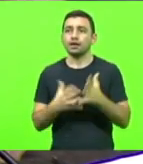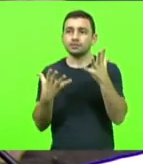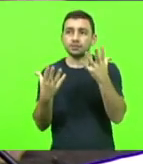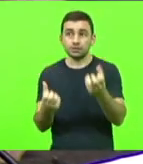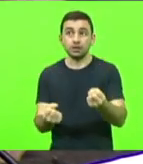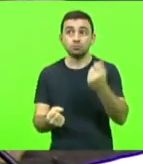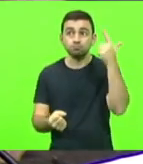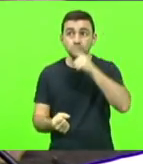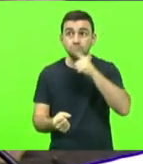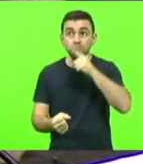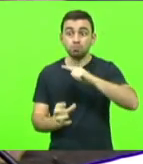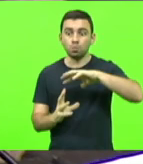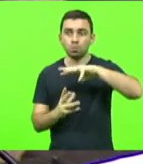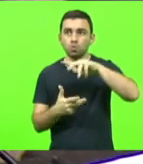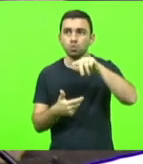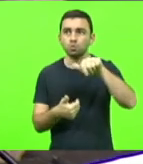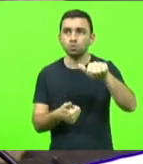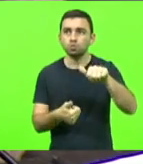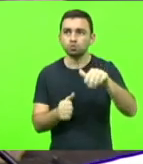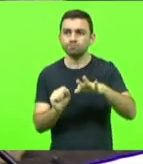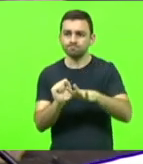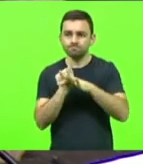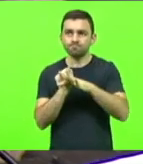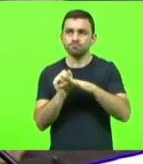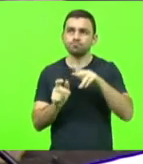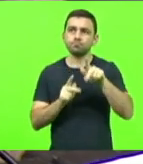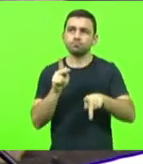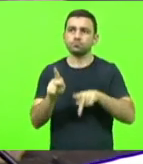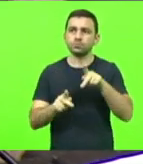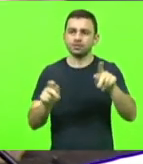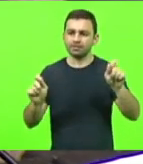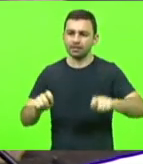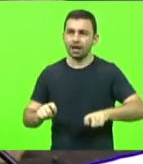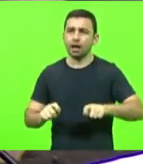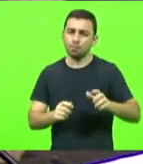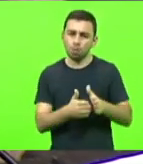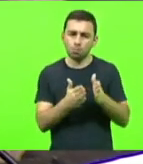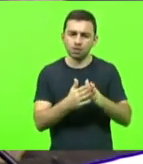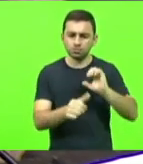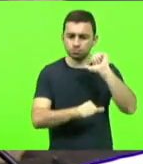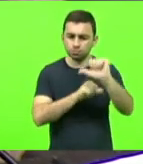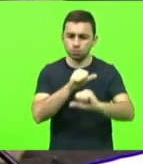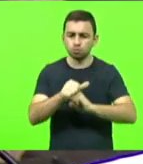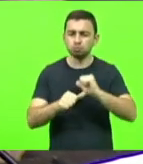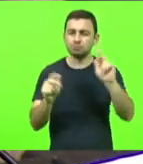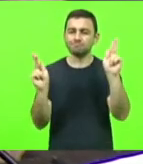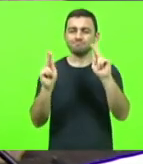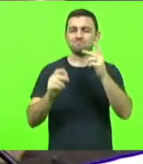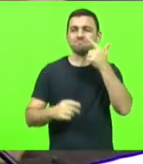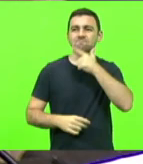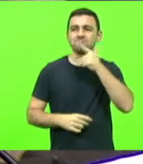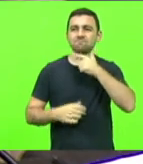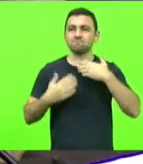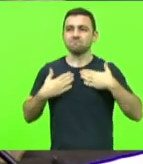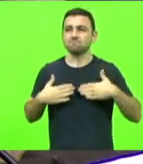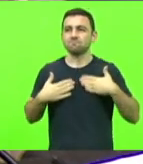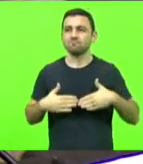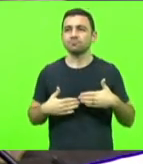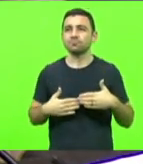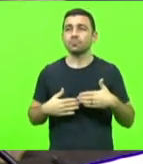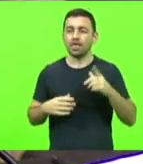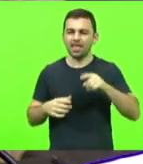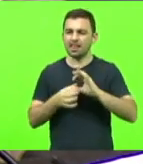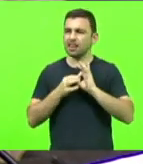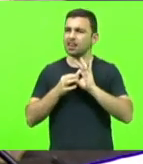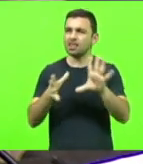no mundo inteiro que garantiu que as populações saíssem da pobreza e alcançassem a prosperidade, livre iniciativa, mercado,